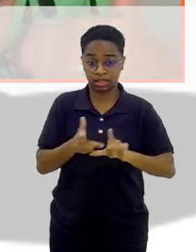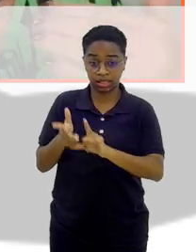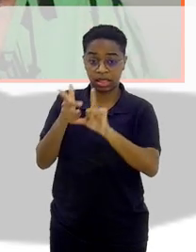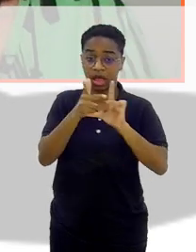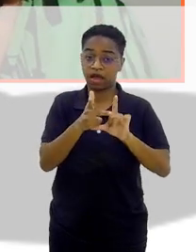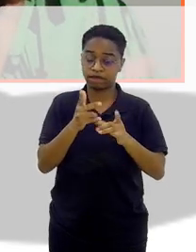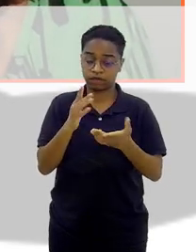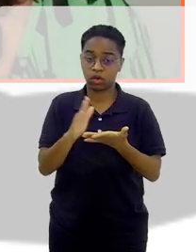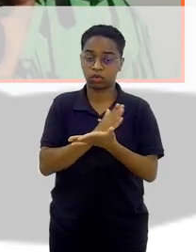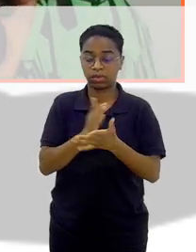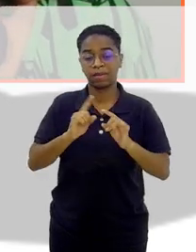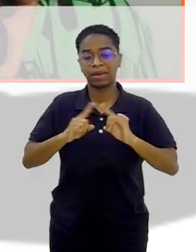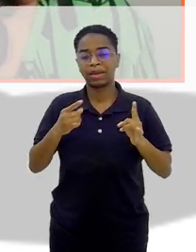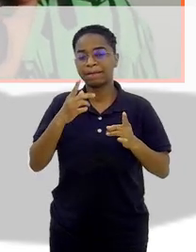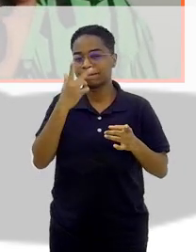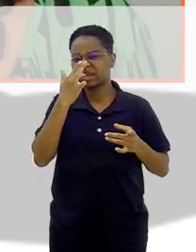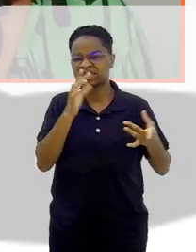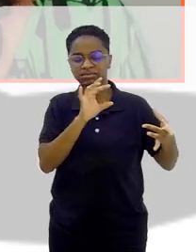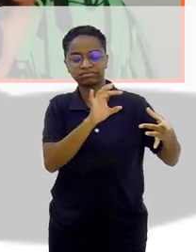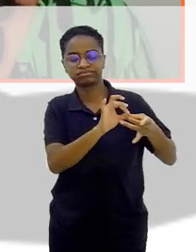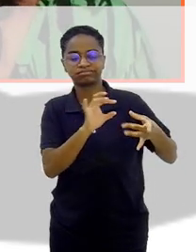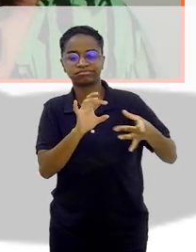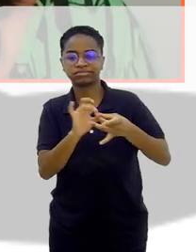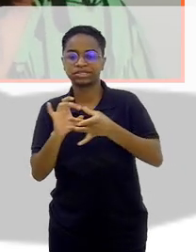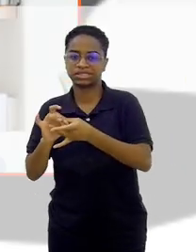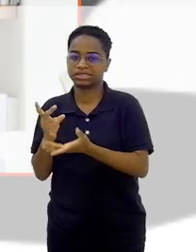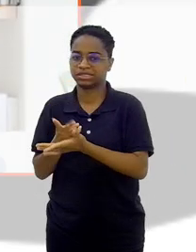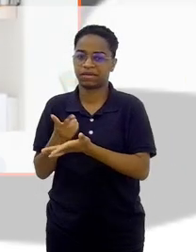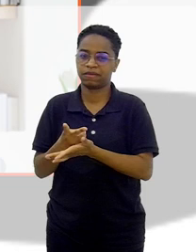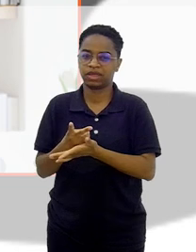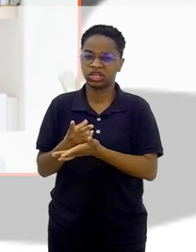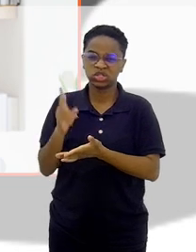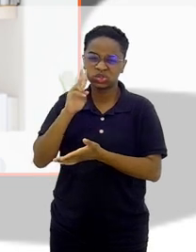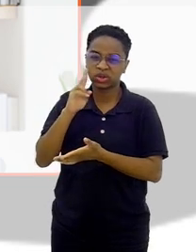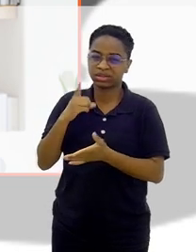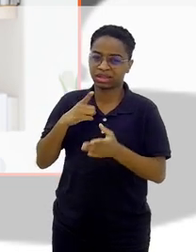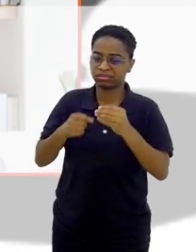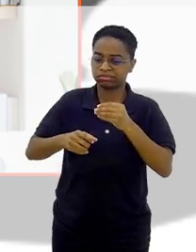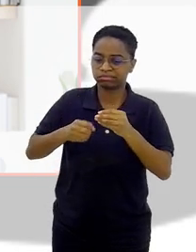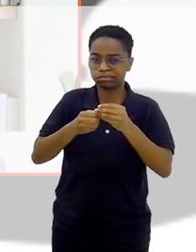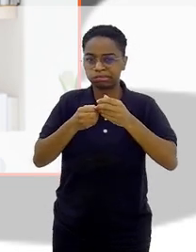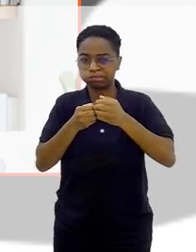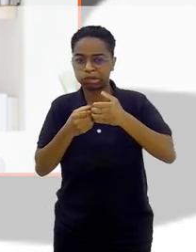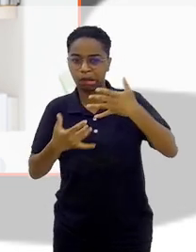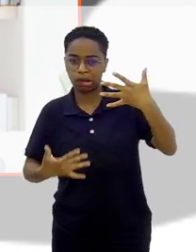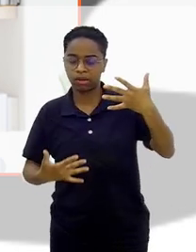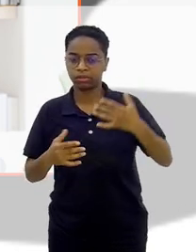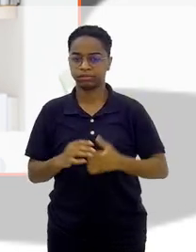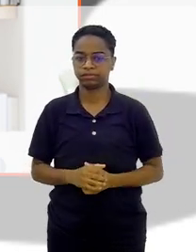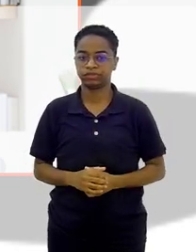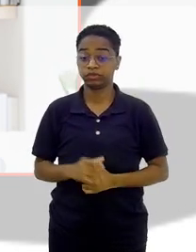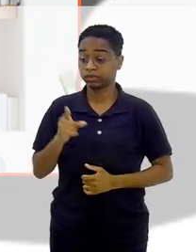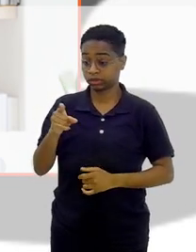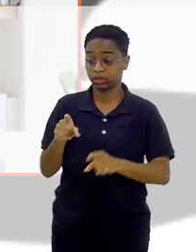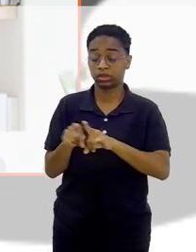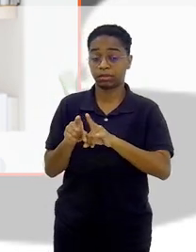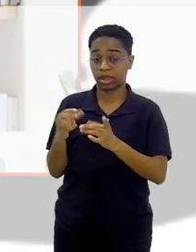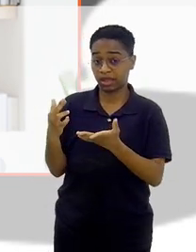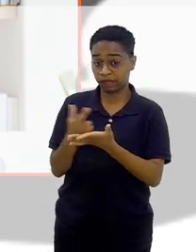uma coisa vai puxando a outra, Cláudio, história que não falta. você e a Plurale é uma